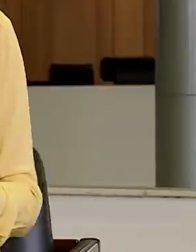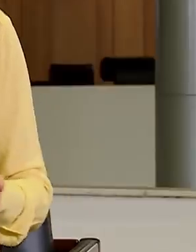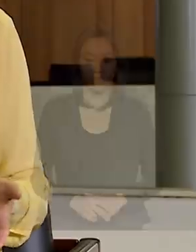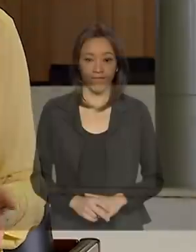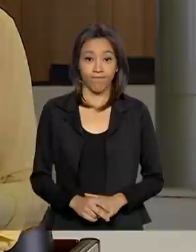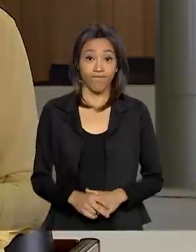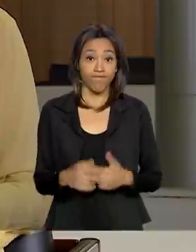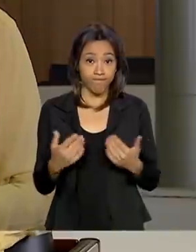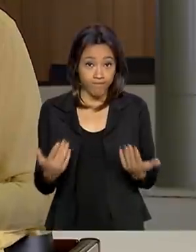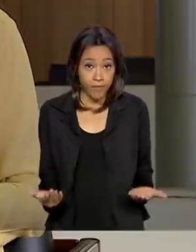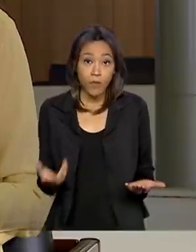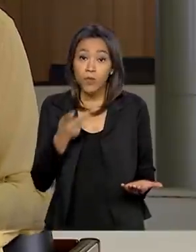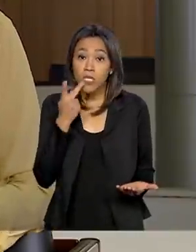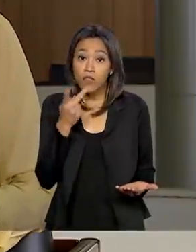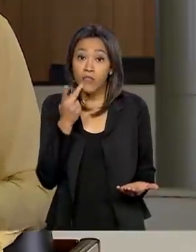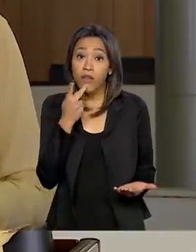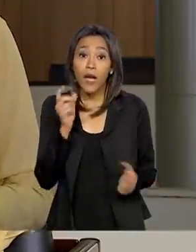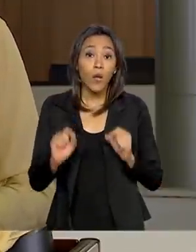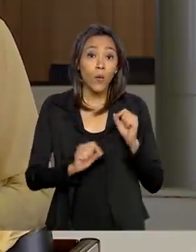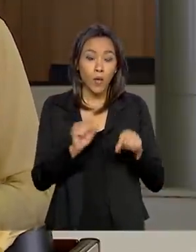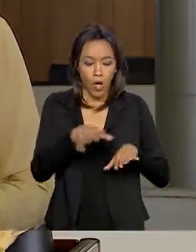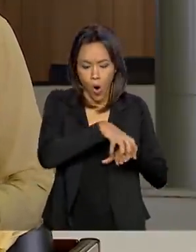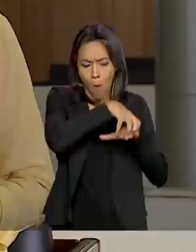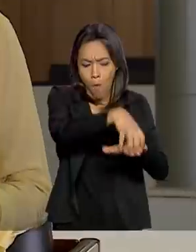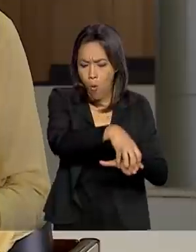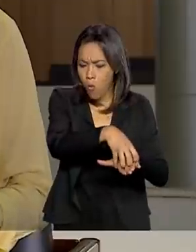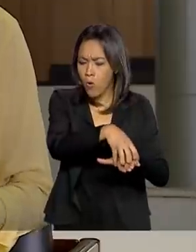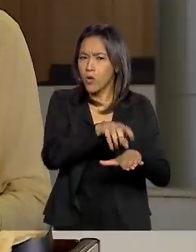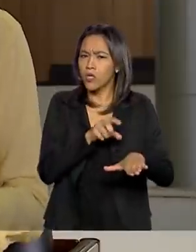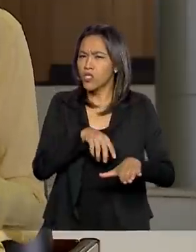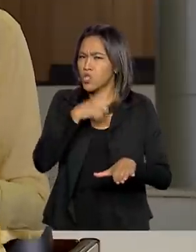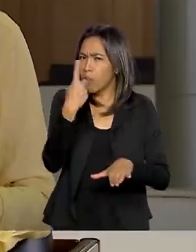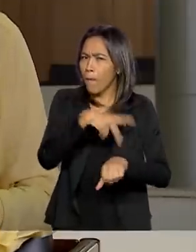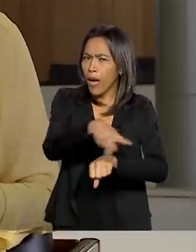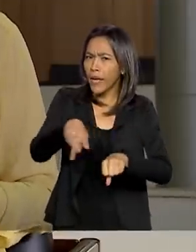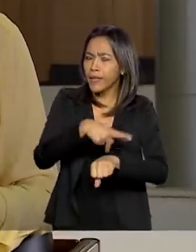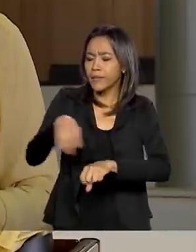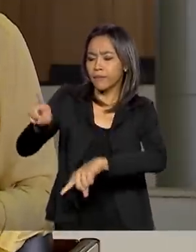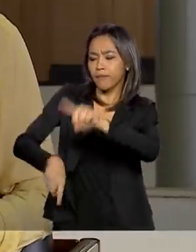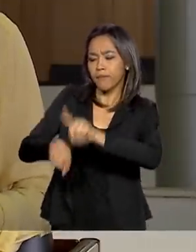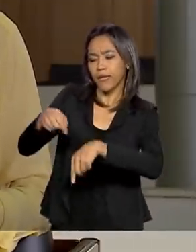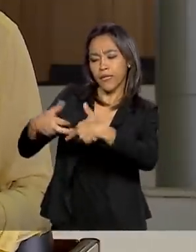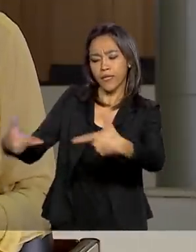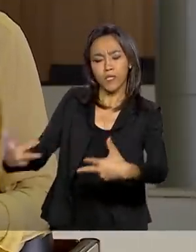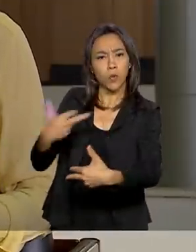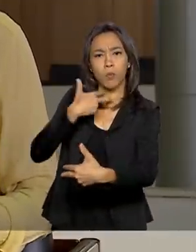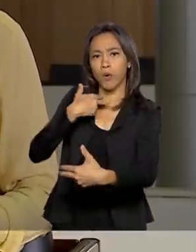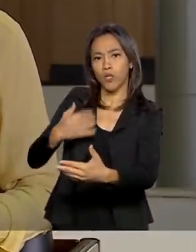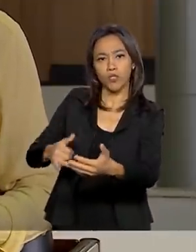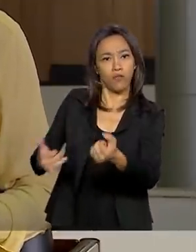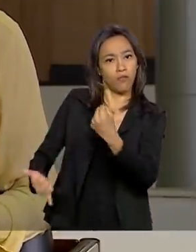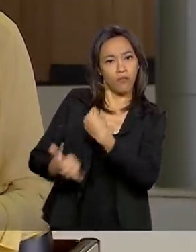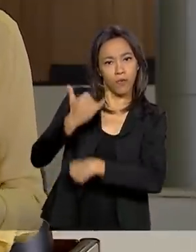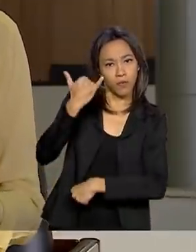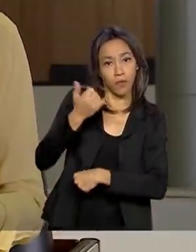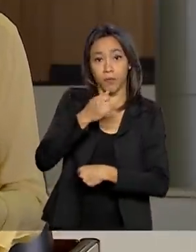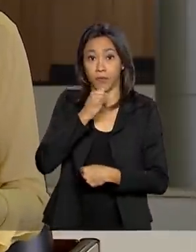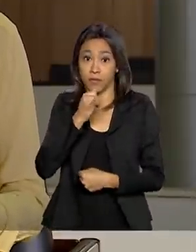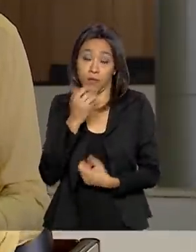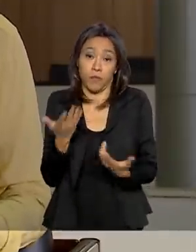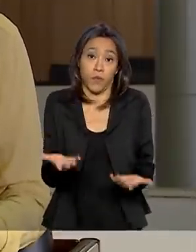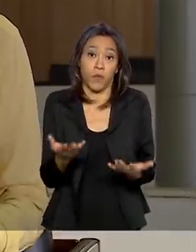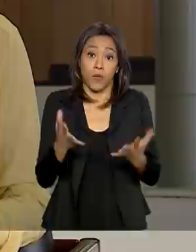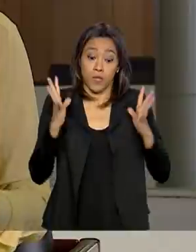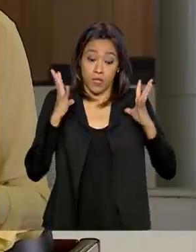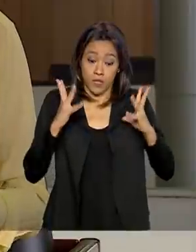Quando se fala da cadeia de abastecimento de um país, especialmente de produtos que não podem faltar a população como produtos